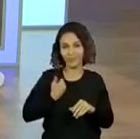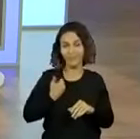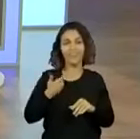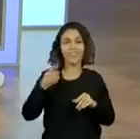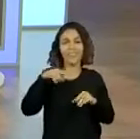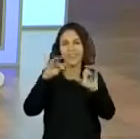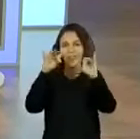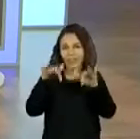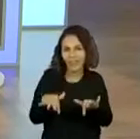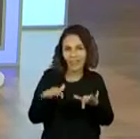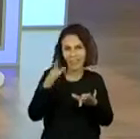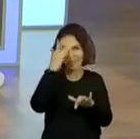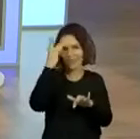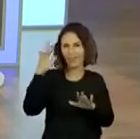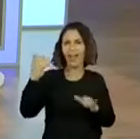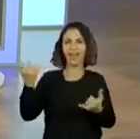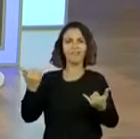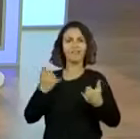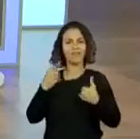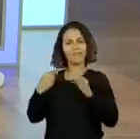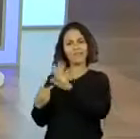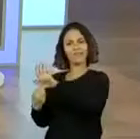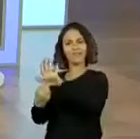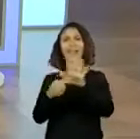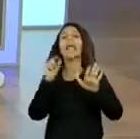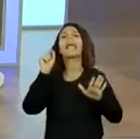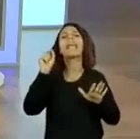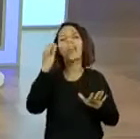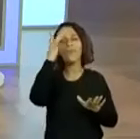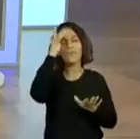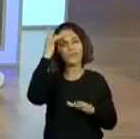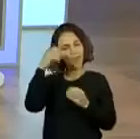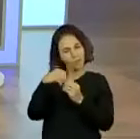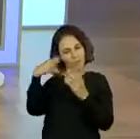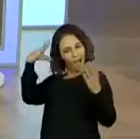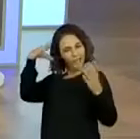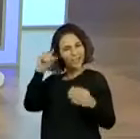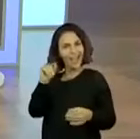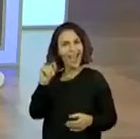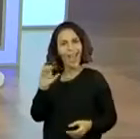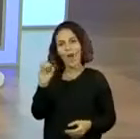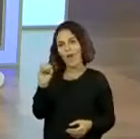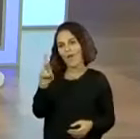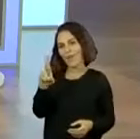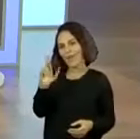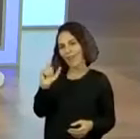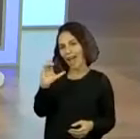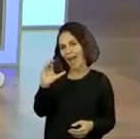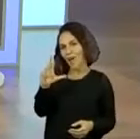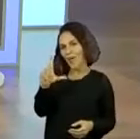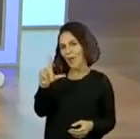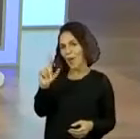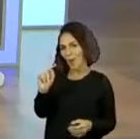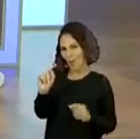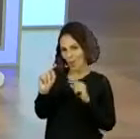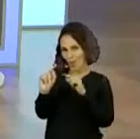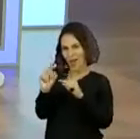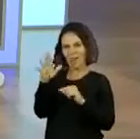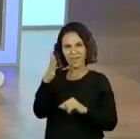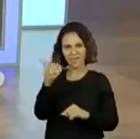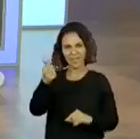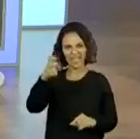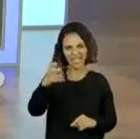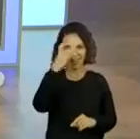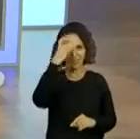final disso, o oráculo vai aparecer pra vocês. Vocês vão ver quem são os oráculos. Na verdade, não é um. Eu tenho vários oráculos aqui. Exatamente uns 15